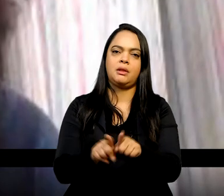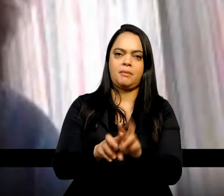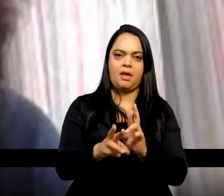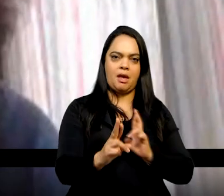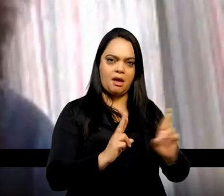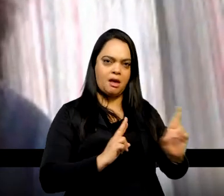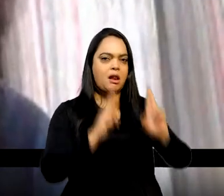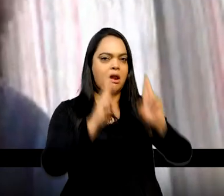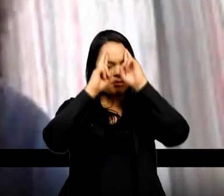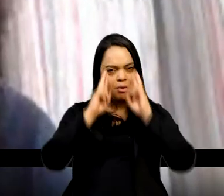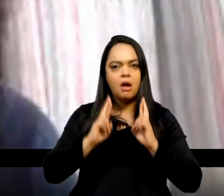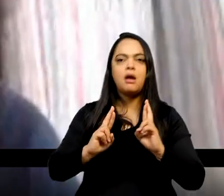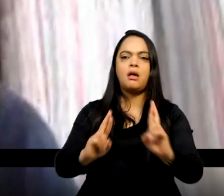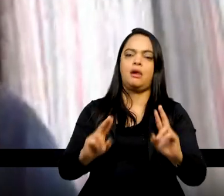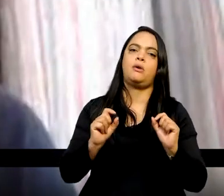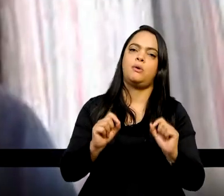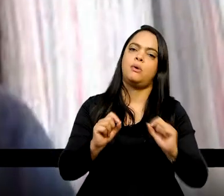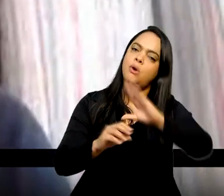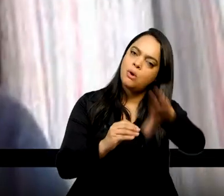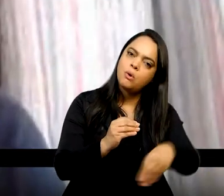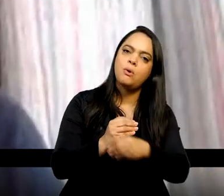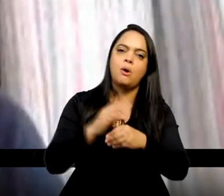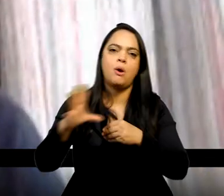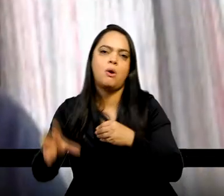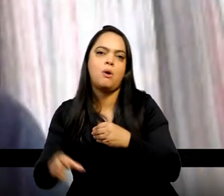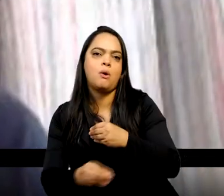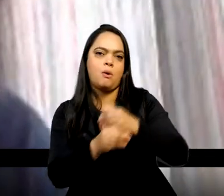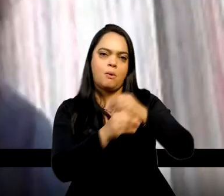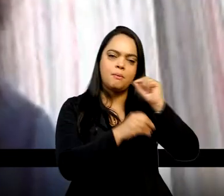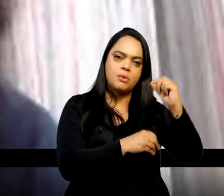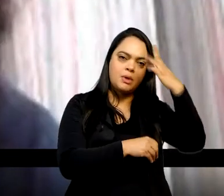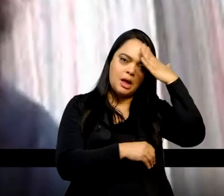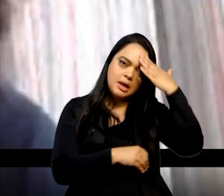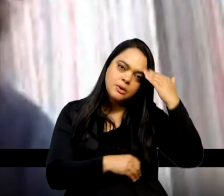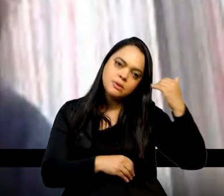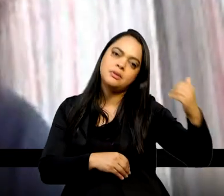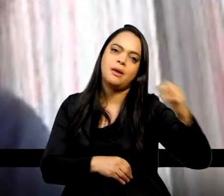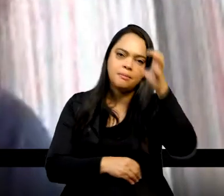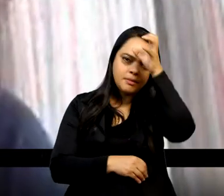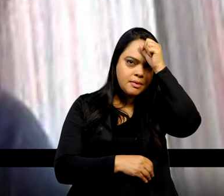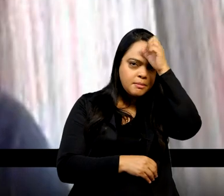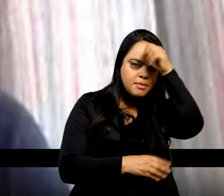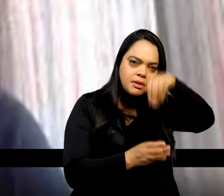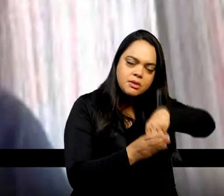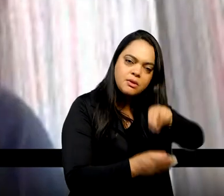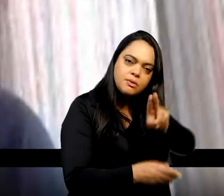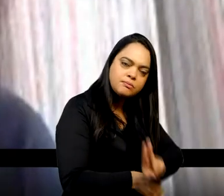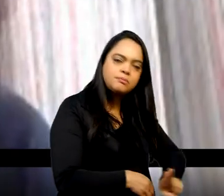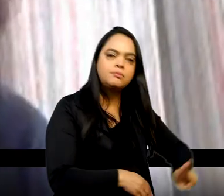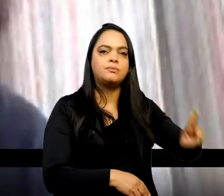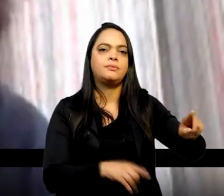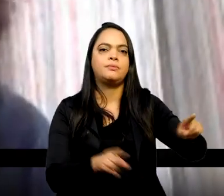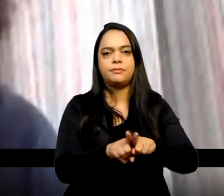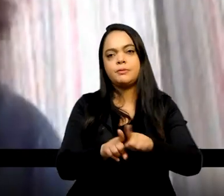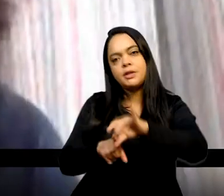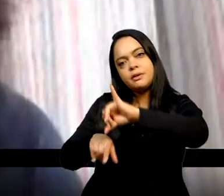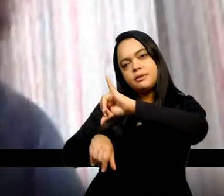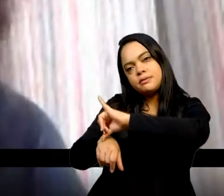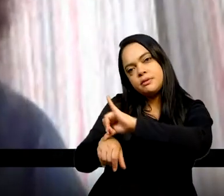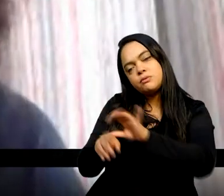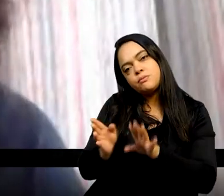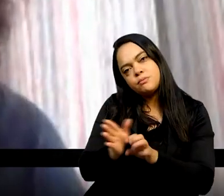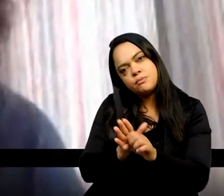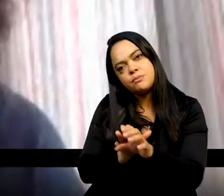respeitosa e complementar entre os saberes produzidos no âmbito das universidades e centros de pesquisa,